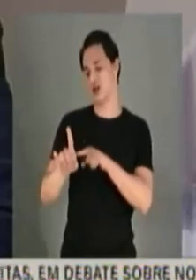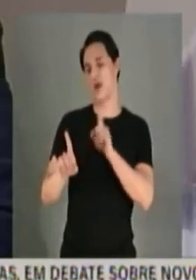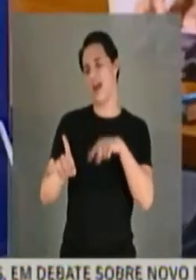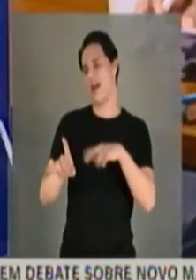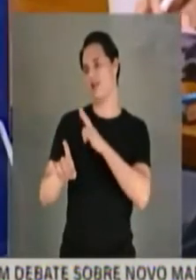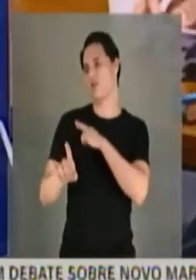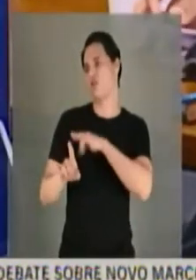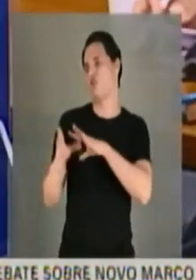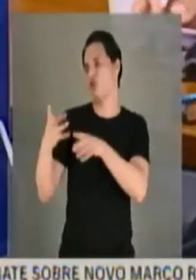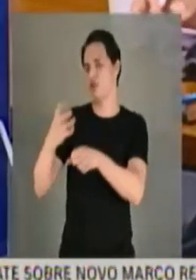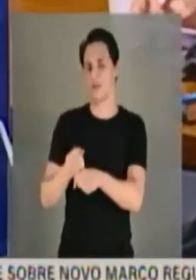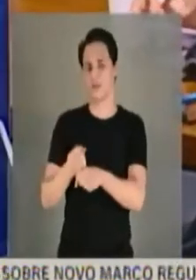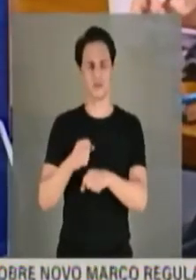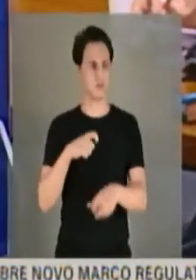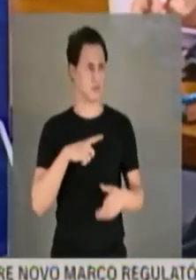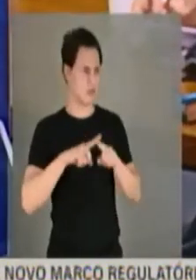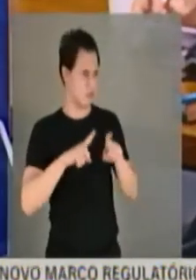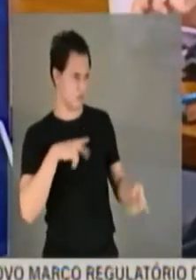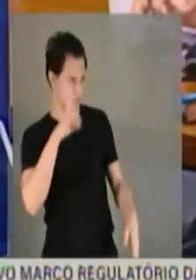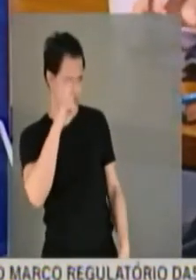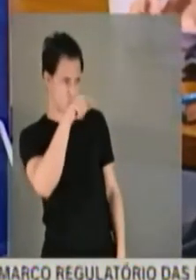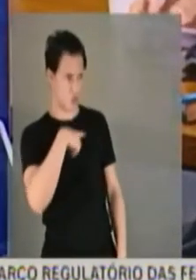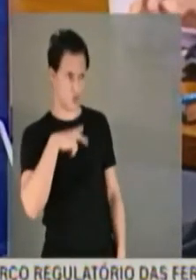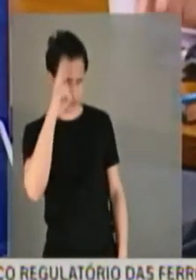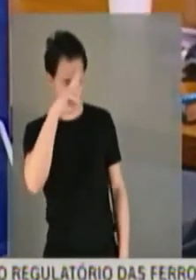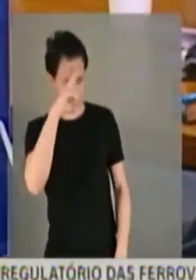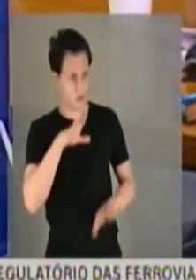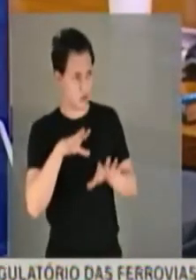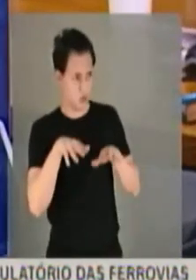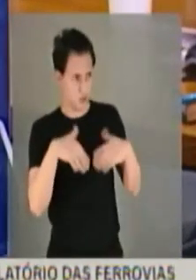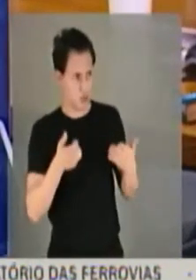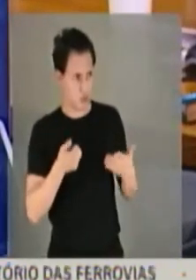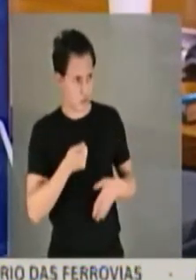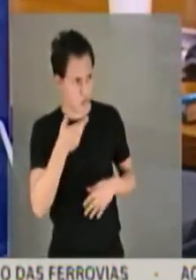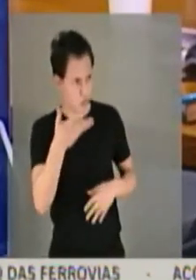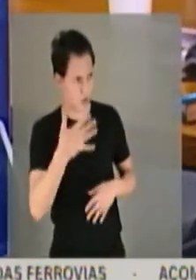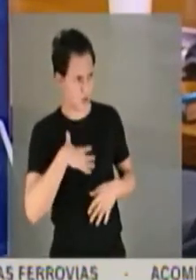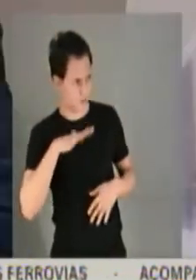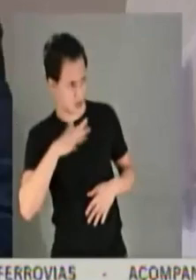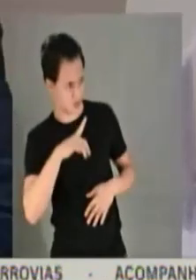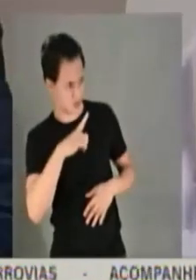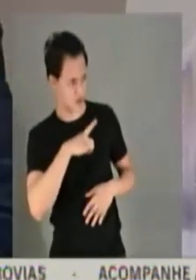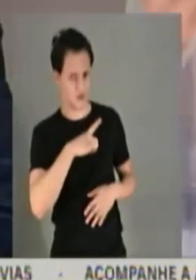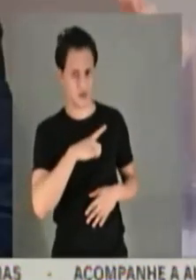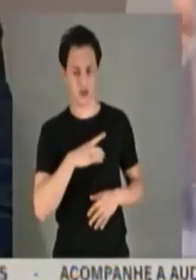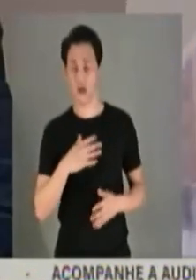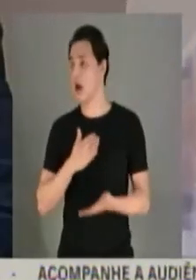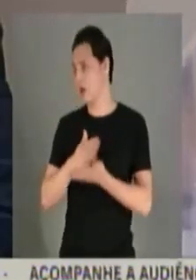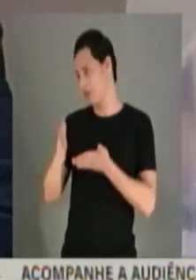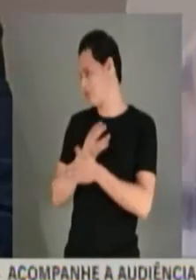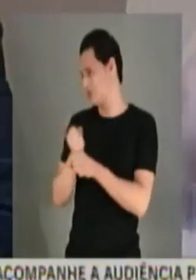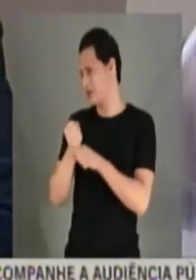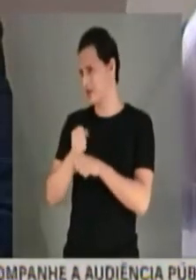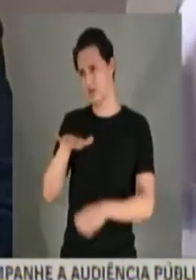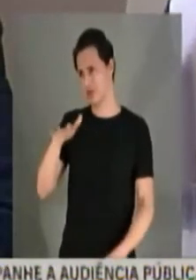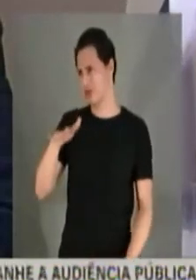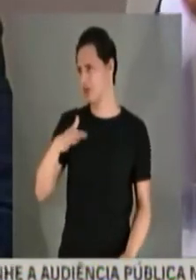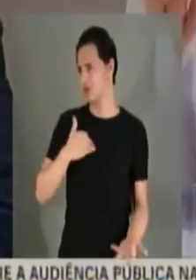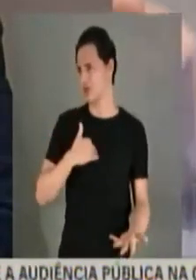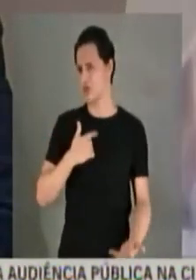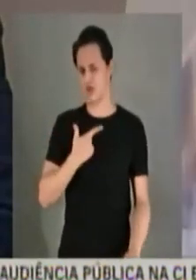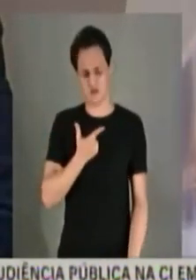vossa senhoria, por exemplo, não lembra quanto teve ano passado? Em média, só... Teve anos que eu instruí, sei lá,